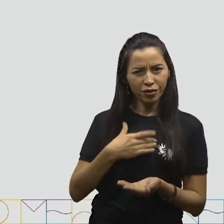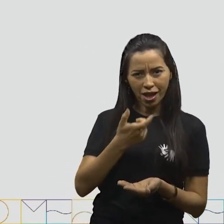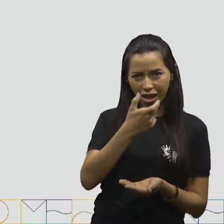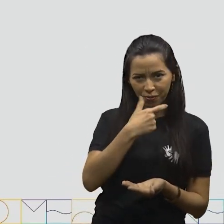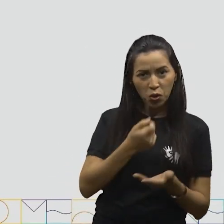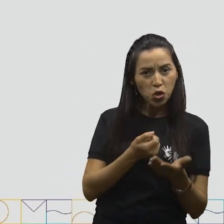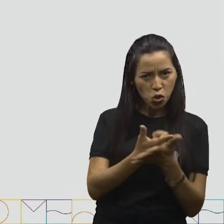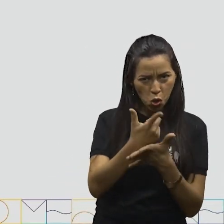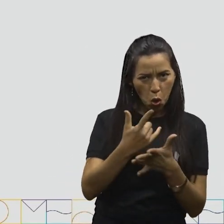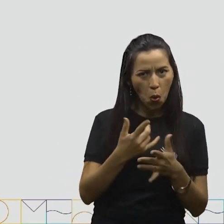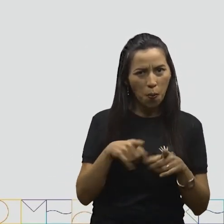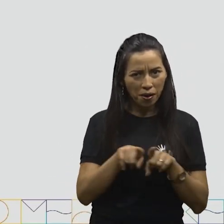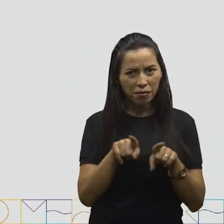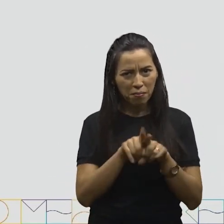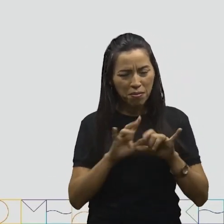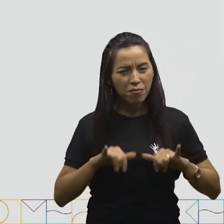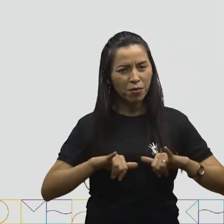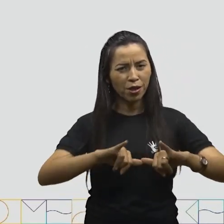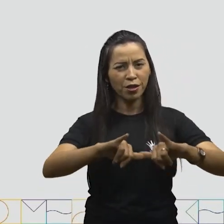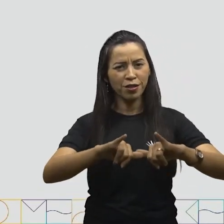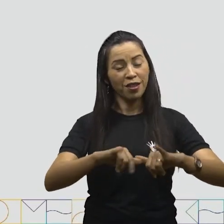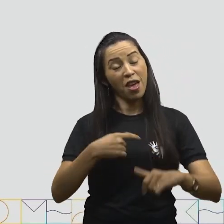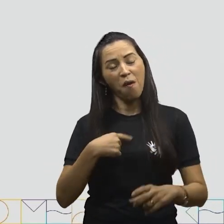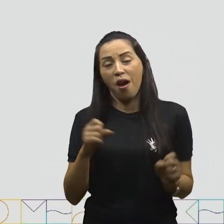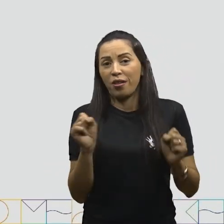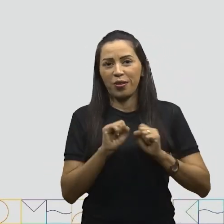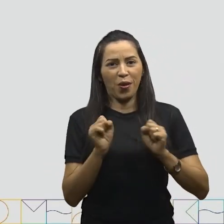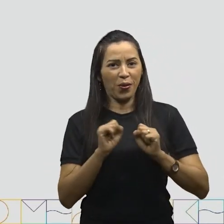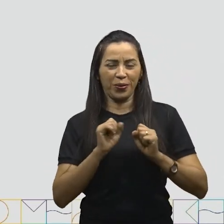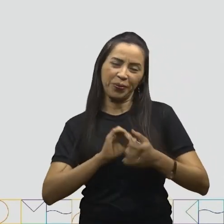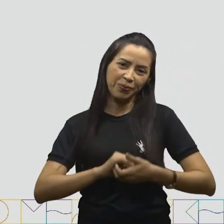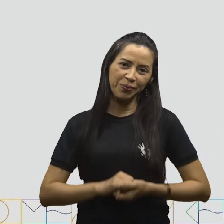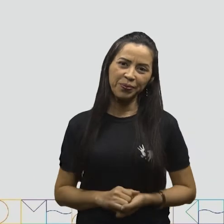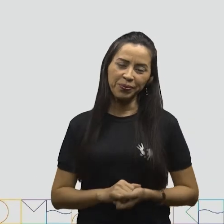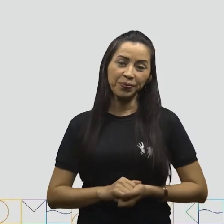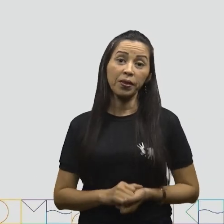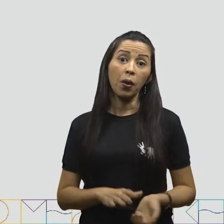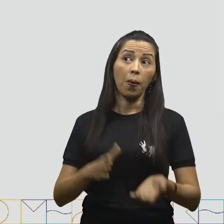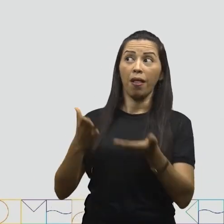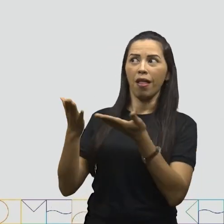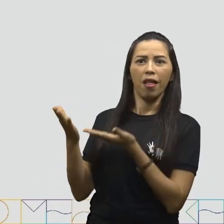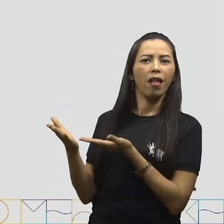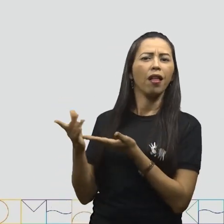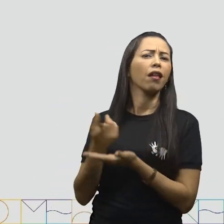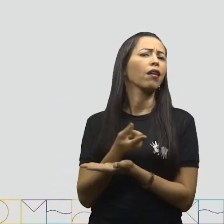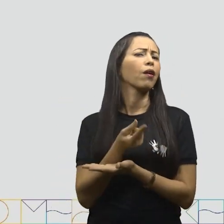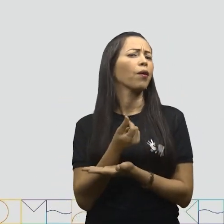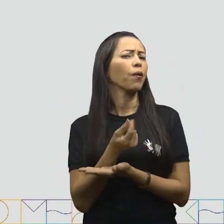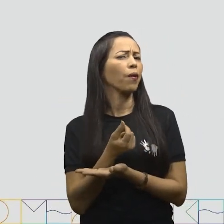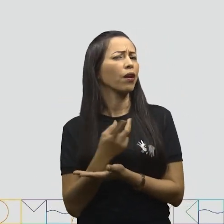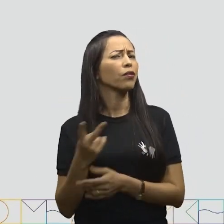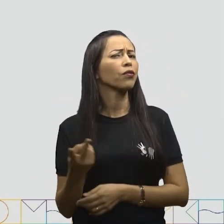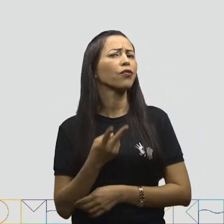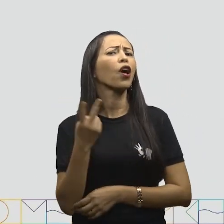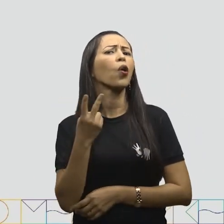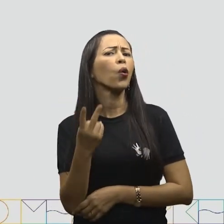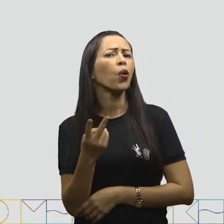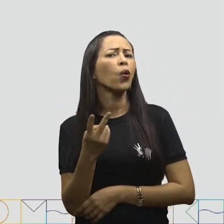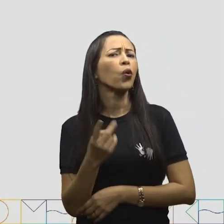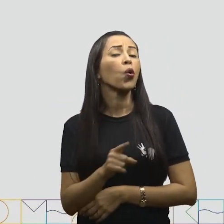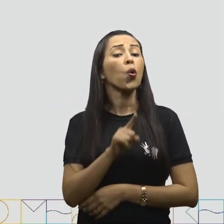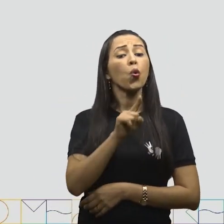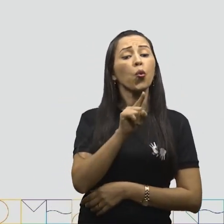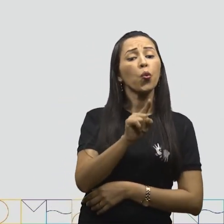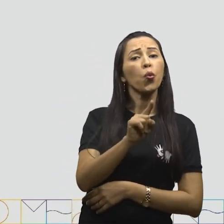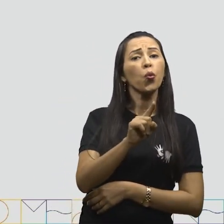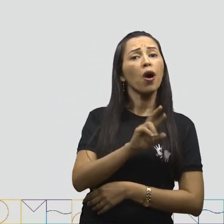mercadinho? Eu adoro. Eu E olha só. Ela está custando o valor de 1